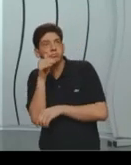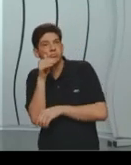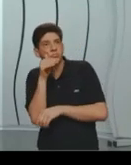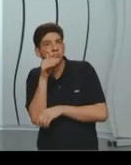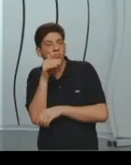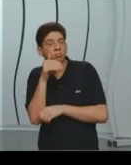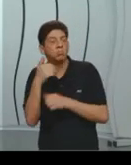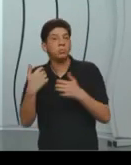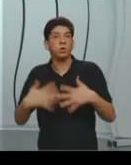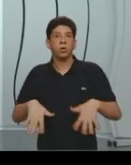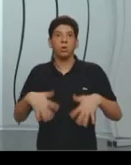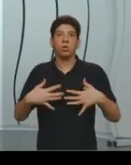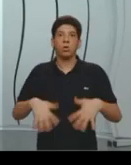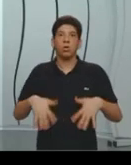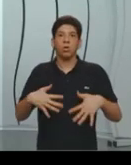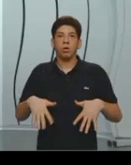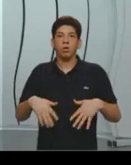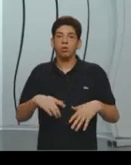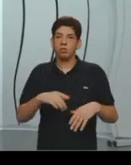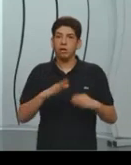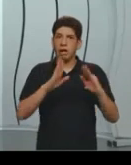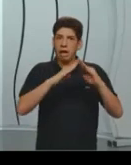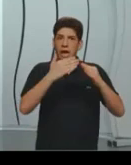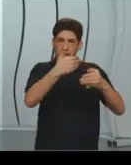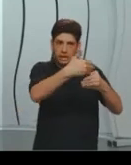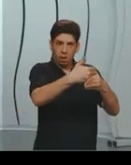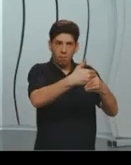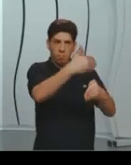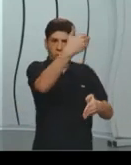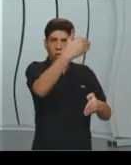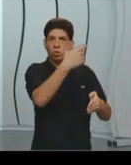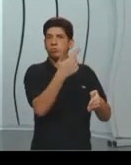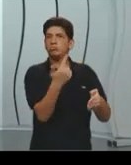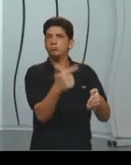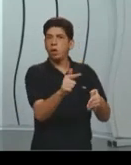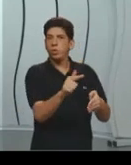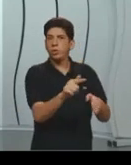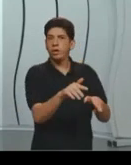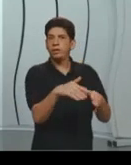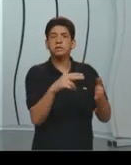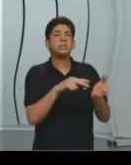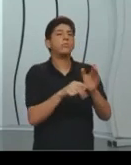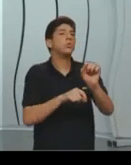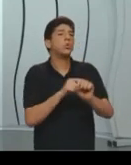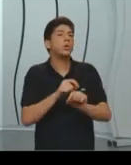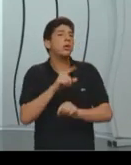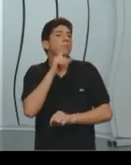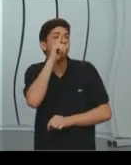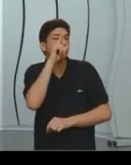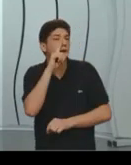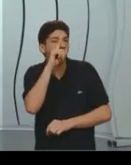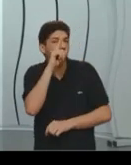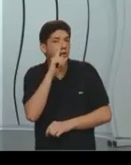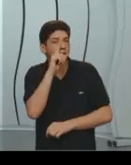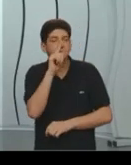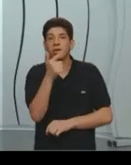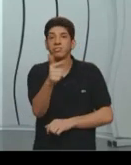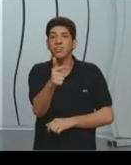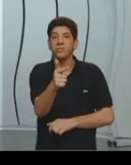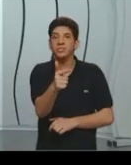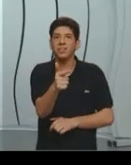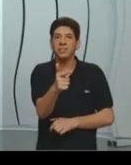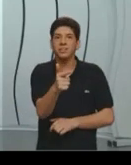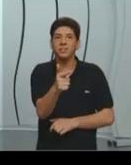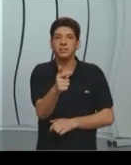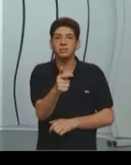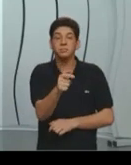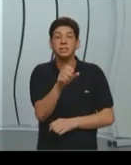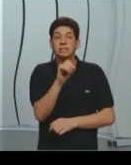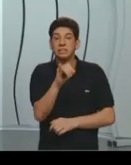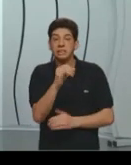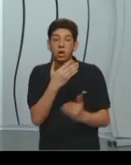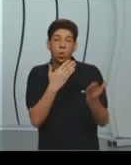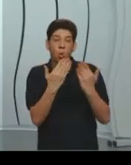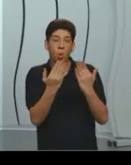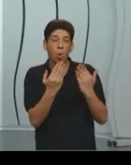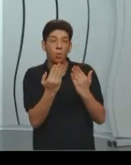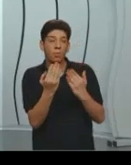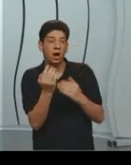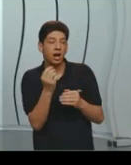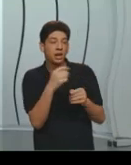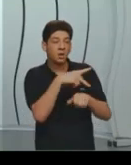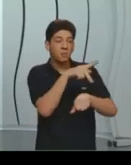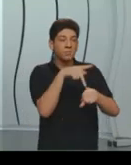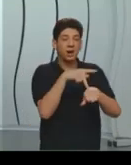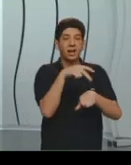muros, ou seja, não tem violência lá nesses países. Já quando ele vai ver a vida no Niger, ele vai se sentir